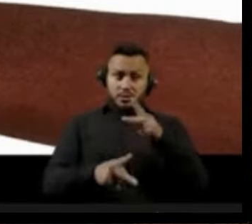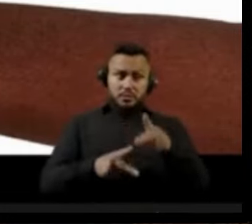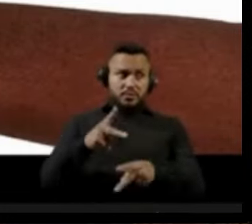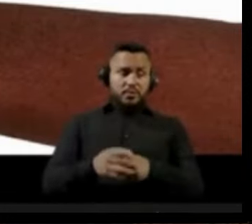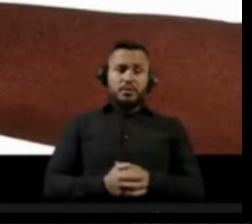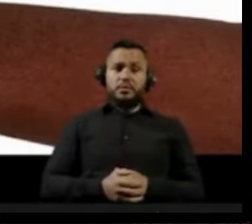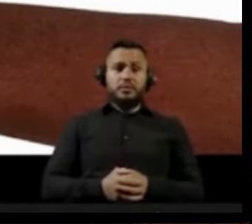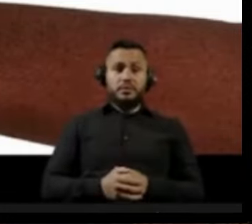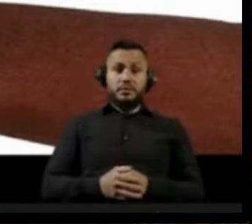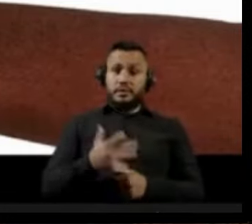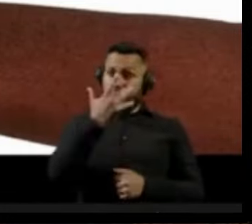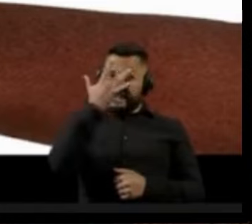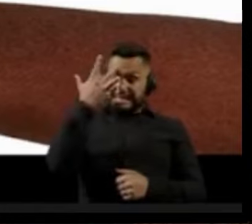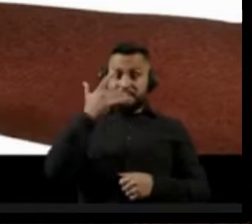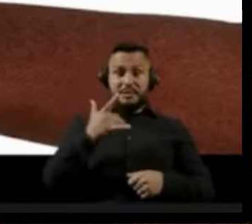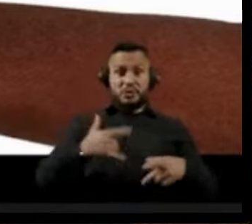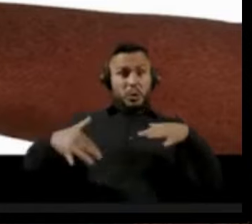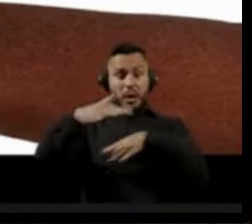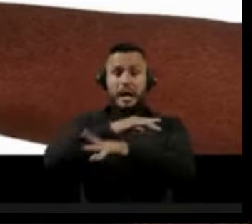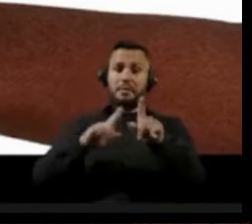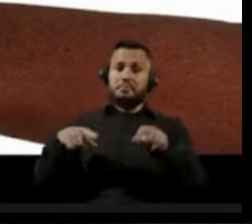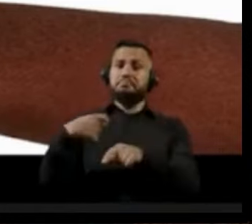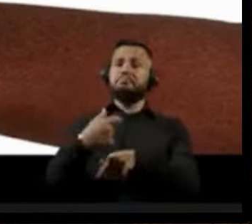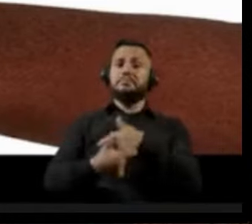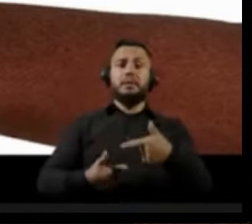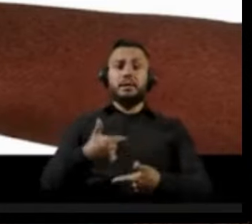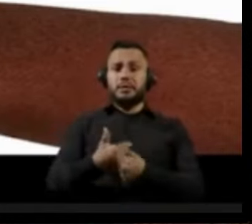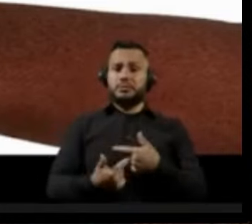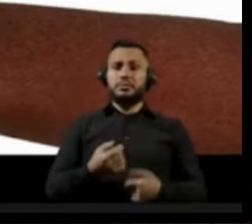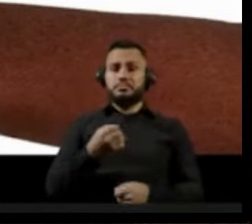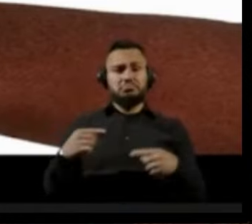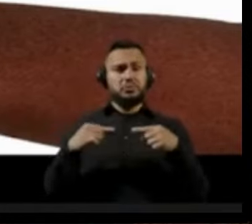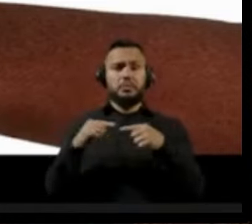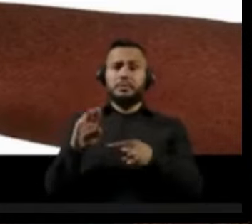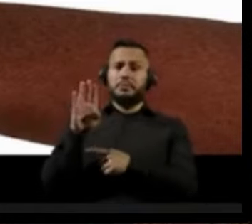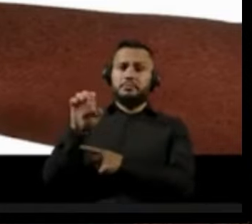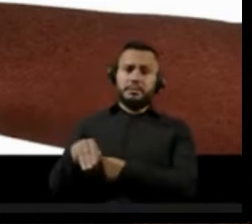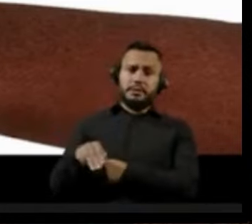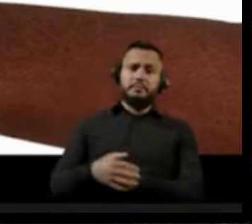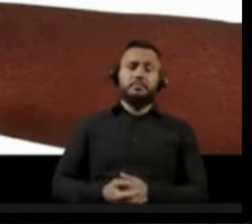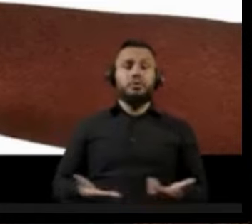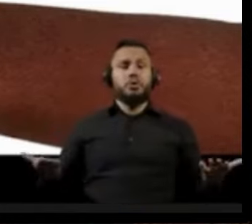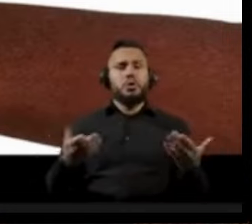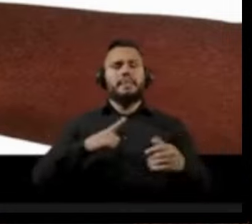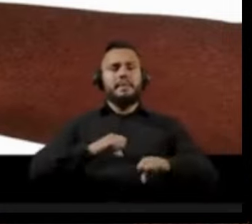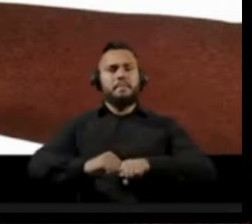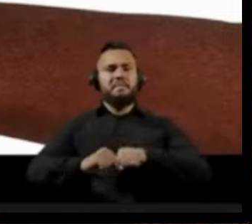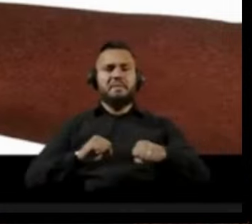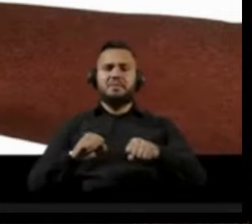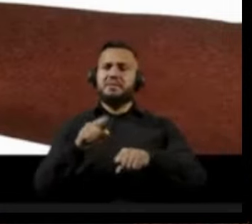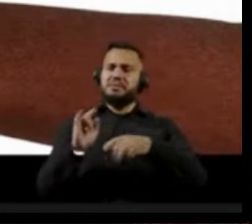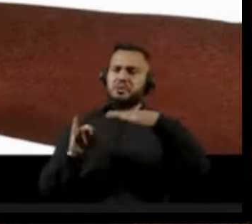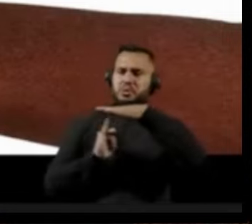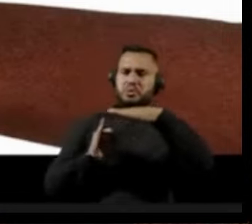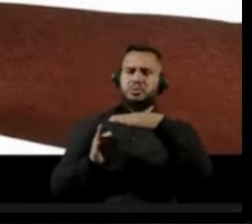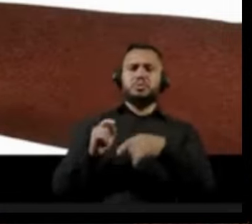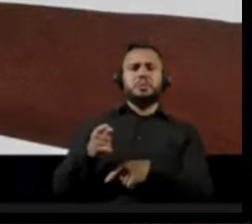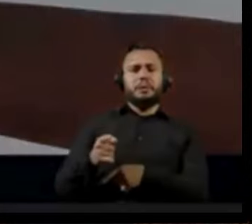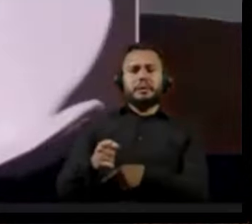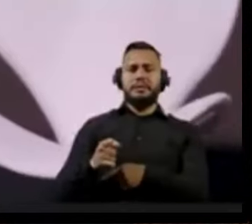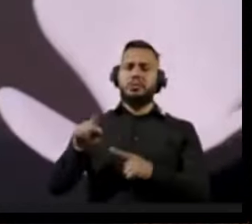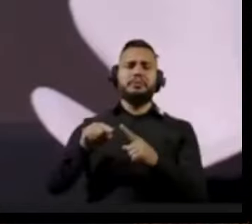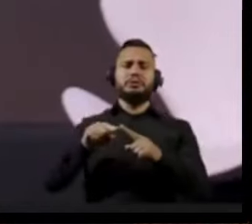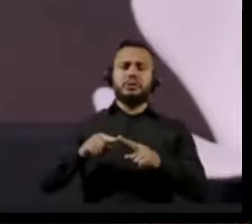pessoas são pessoas trabalhadoras e pessoas de bem. E o que existe hoje é um movimento dessas grandes fundações, não só é